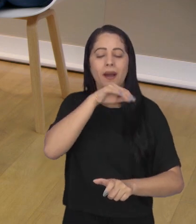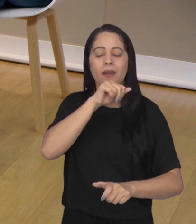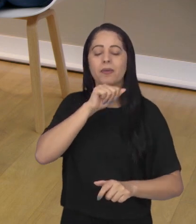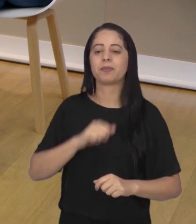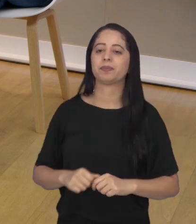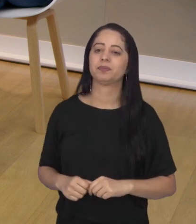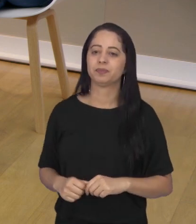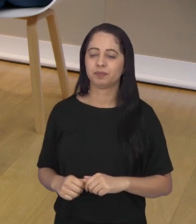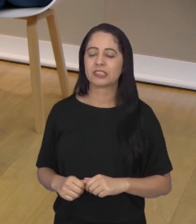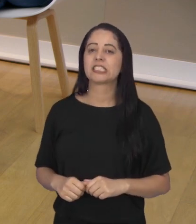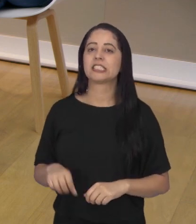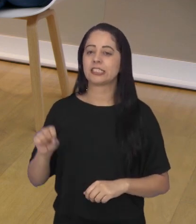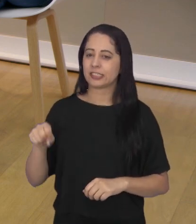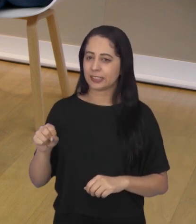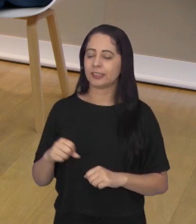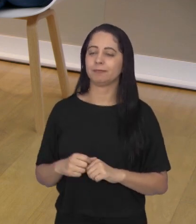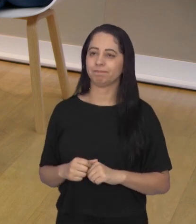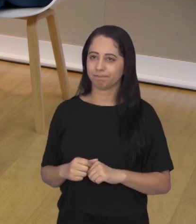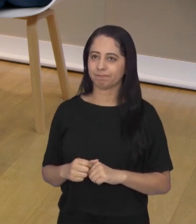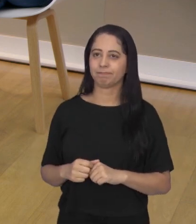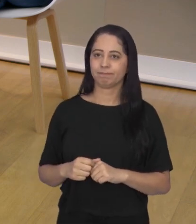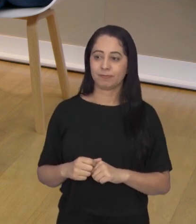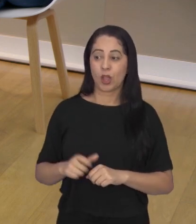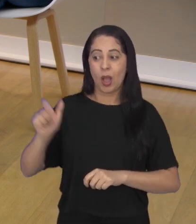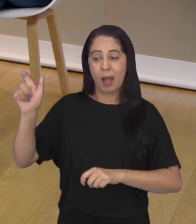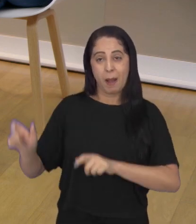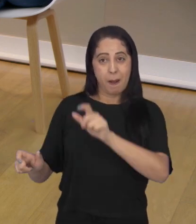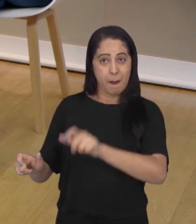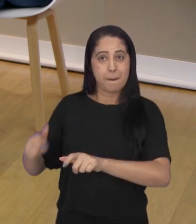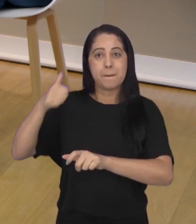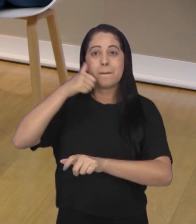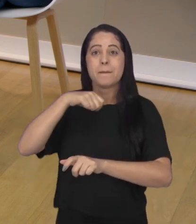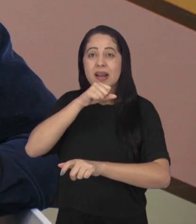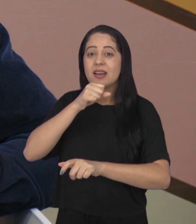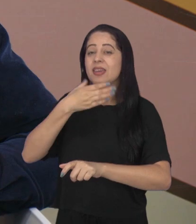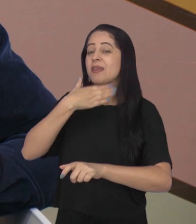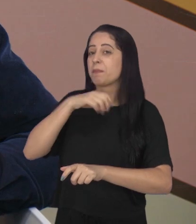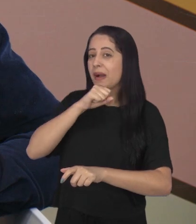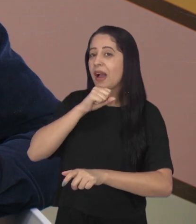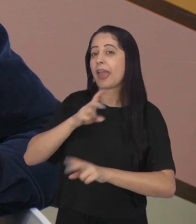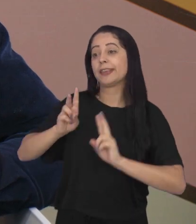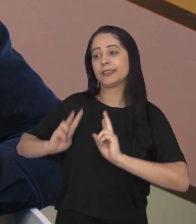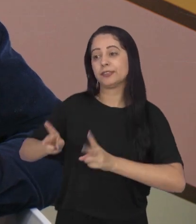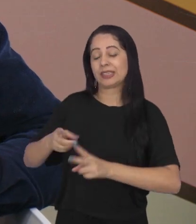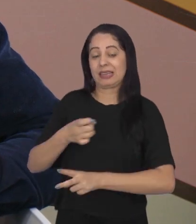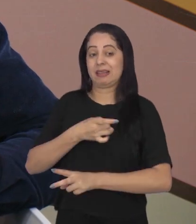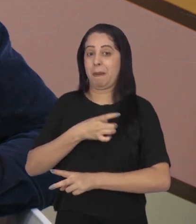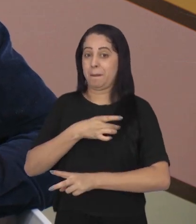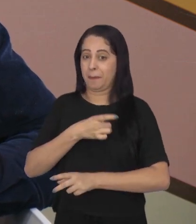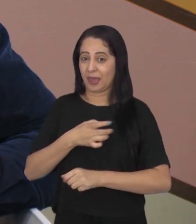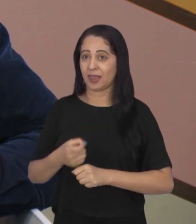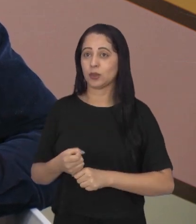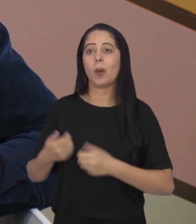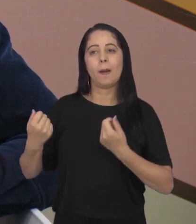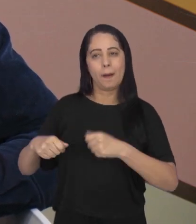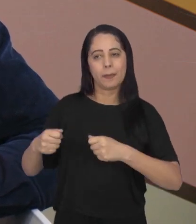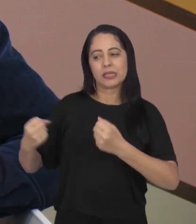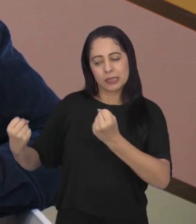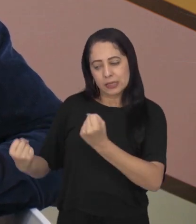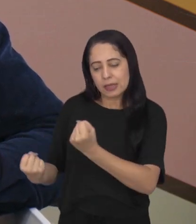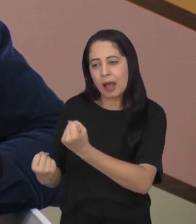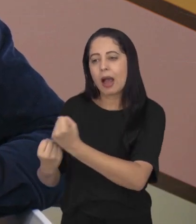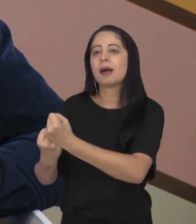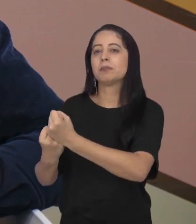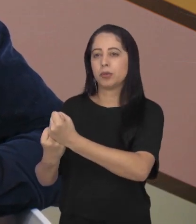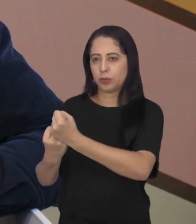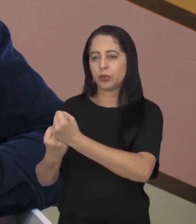desses bebês? É um contexto muito assustador para os pais. Por isso é importante, a importância desse acompanhamento psicológico,